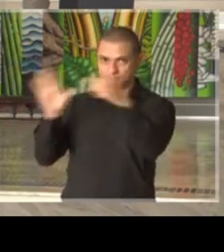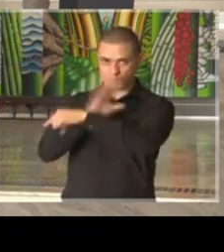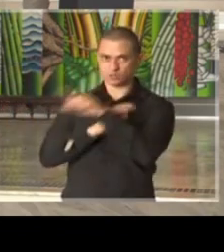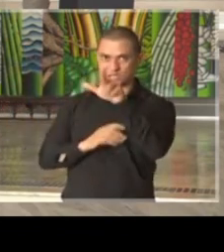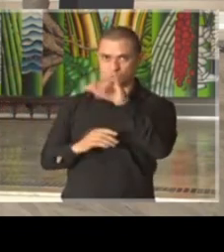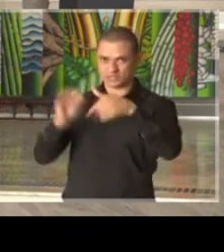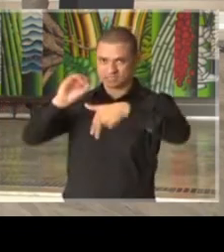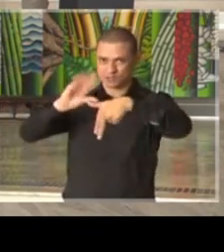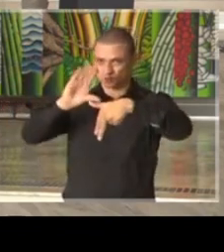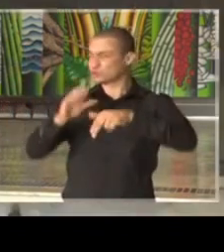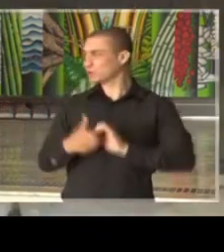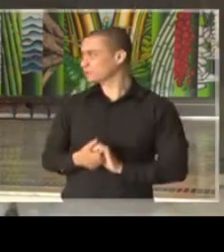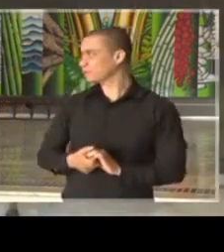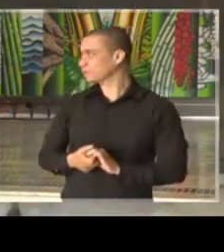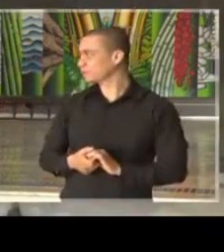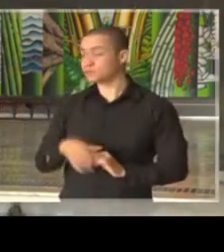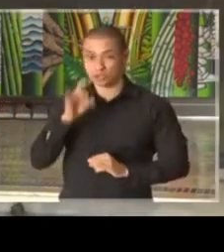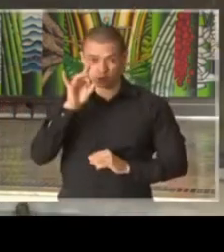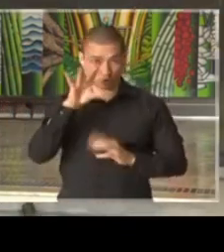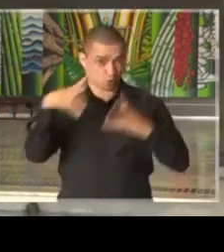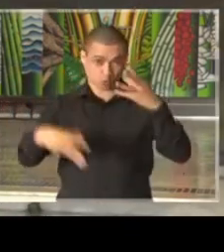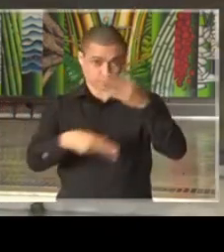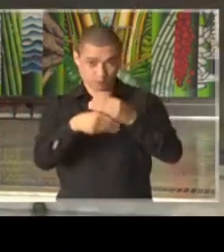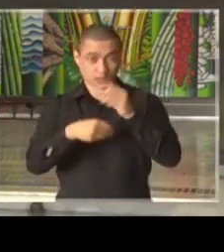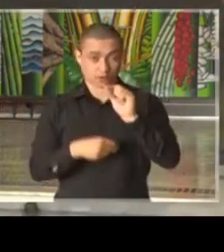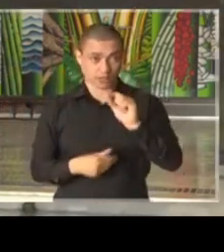da TV Cultura. Queria só complementar